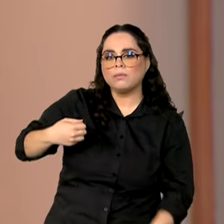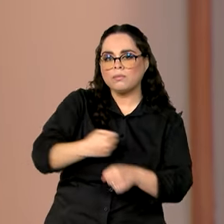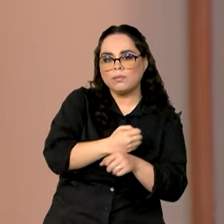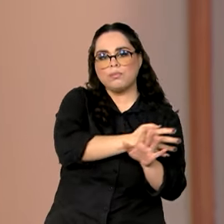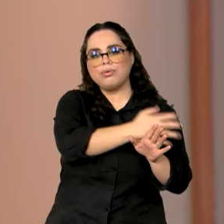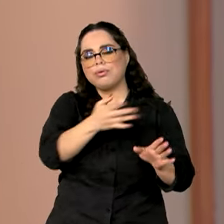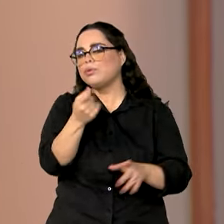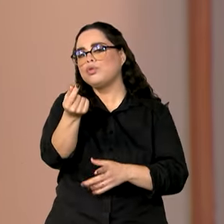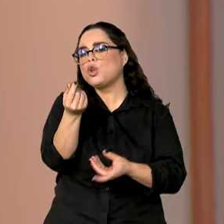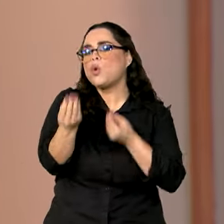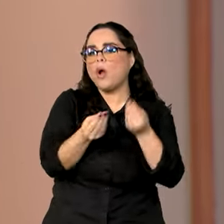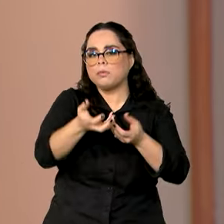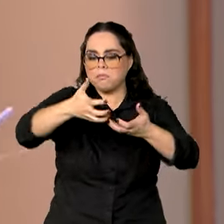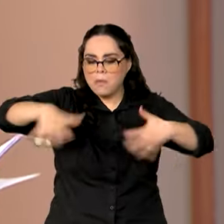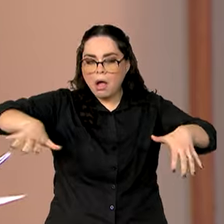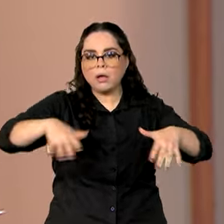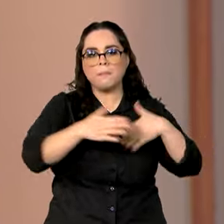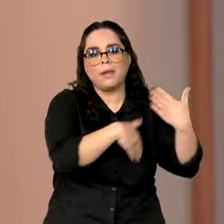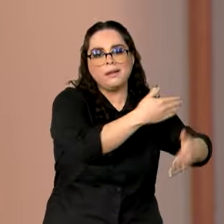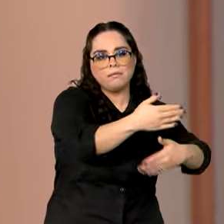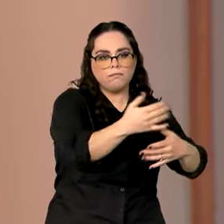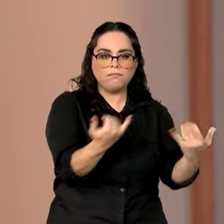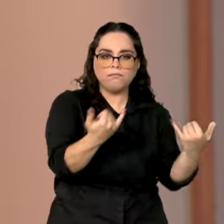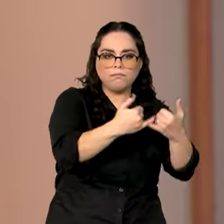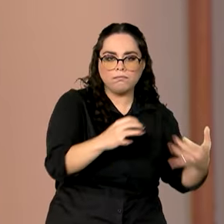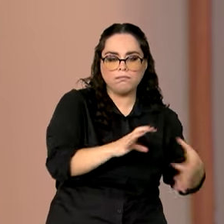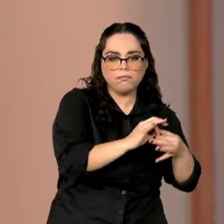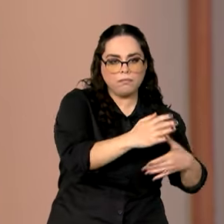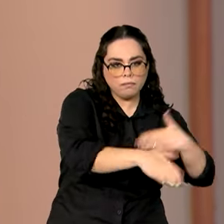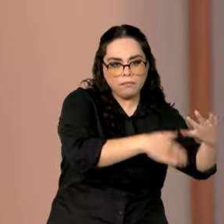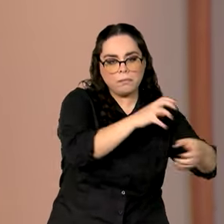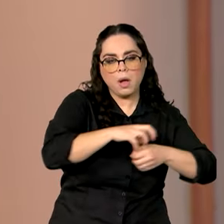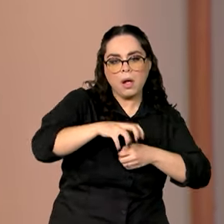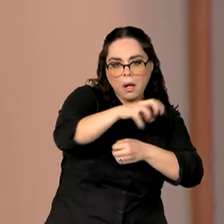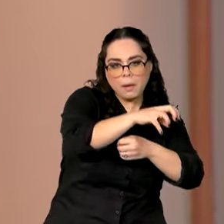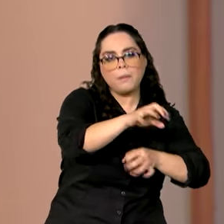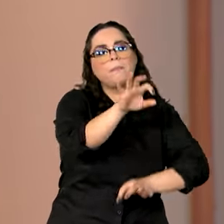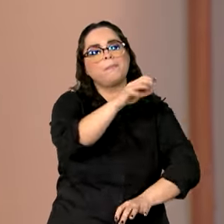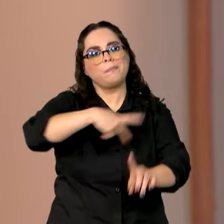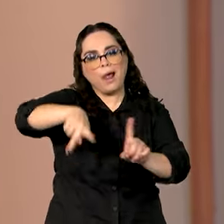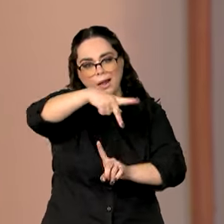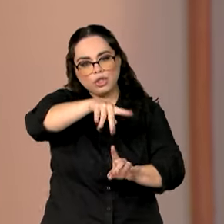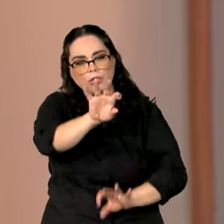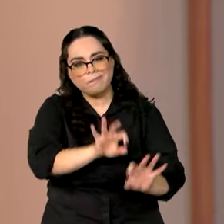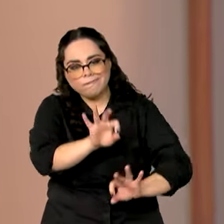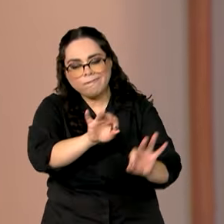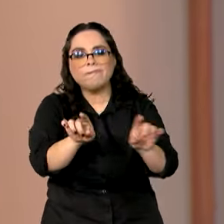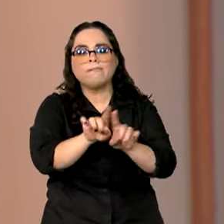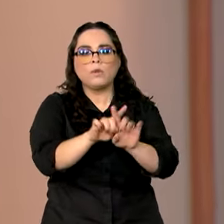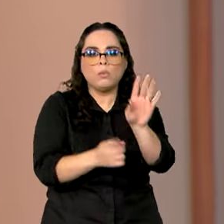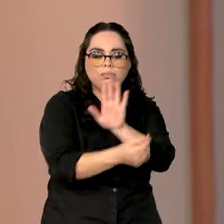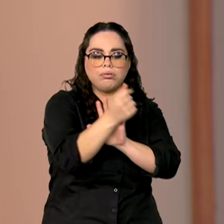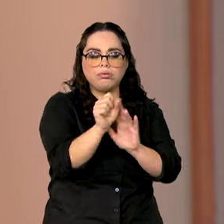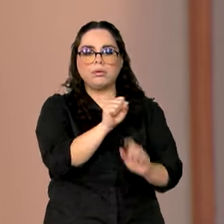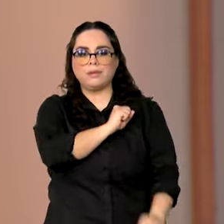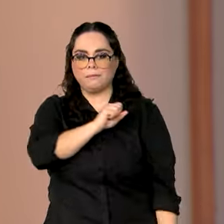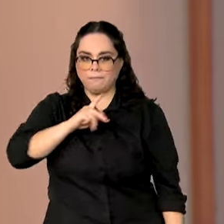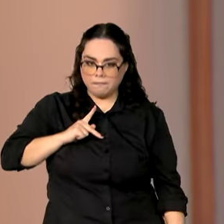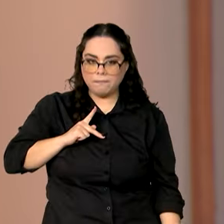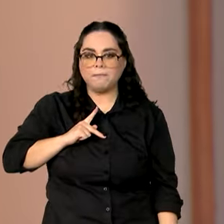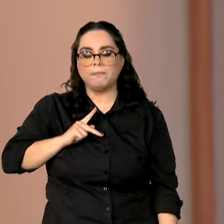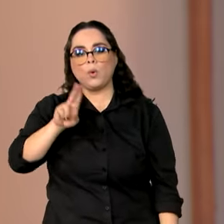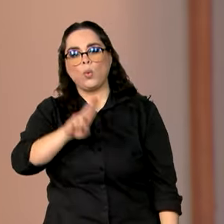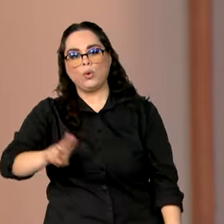dinheiro será dividido entre os ministérios da integração e do desenvolvimento regional, também do planejamento e orçamento e a